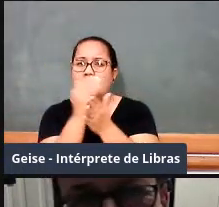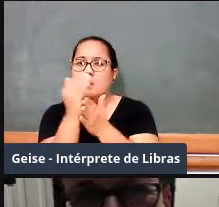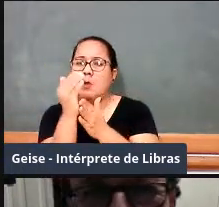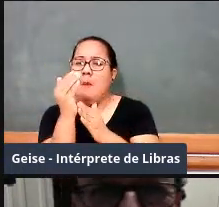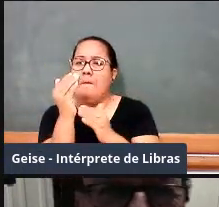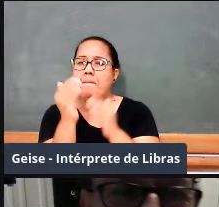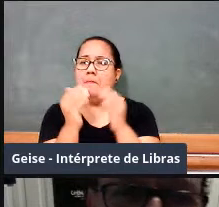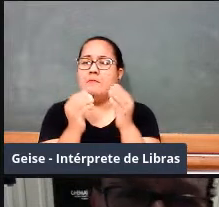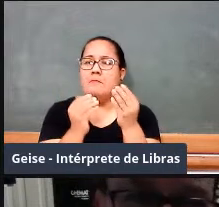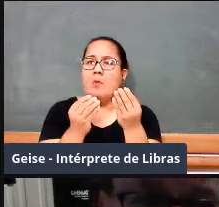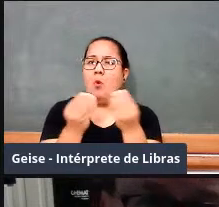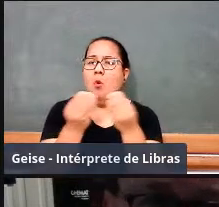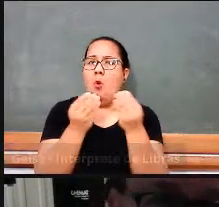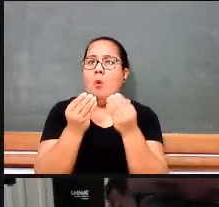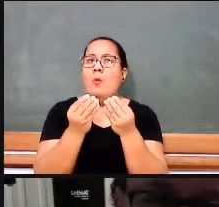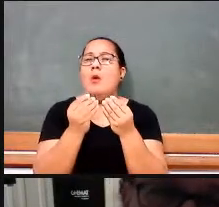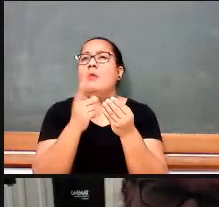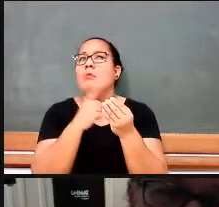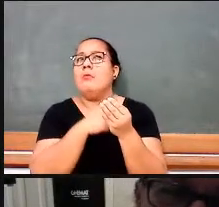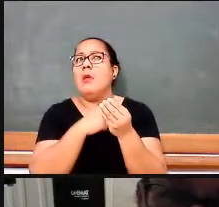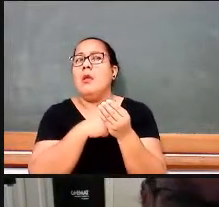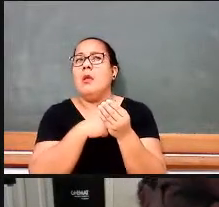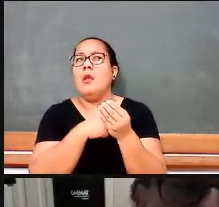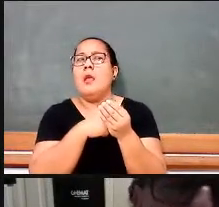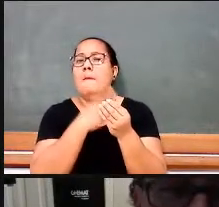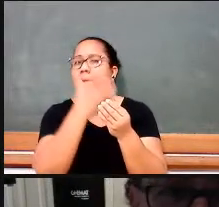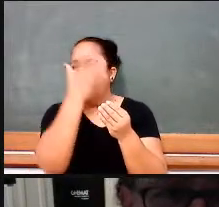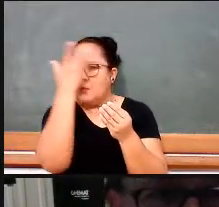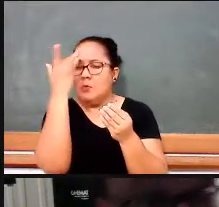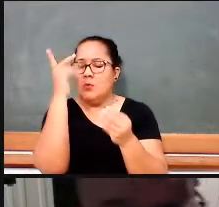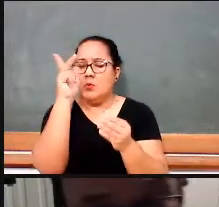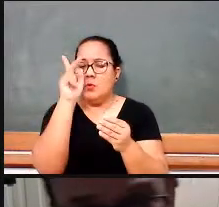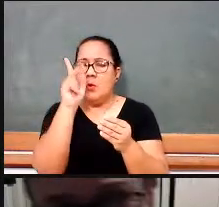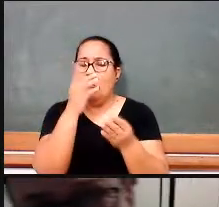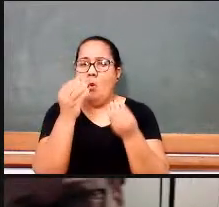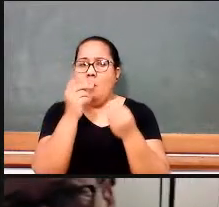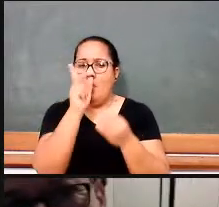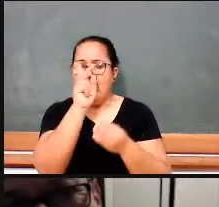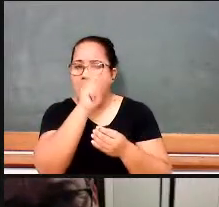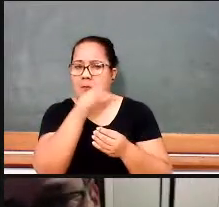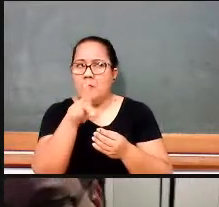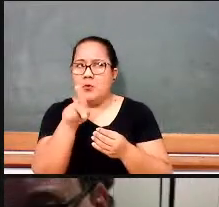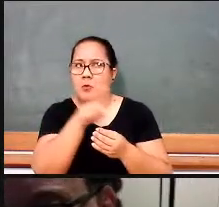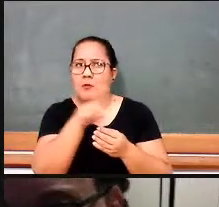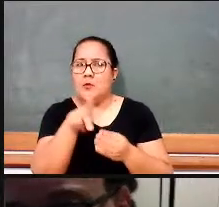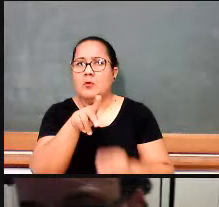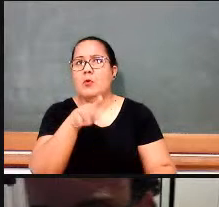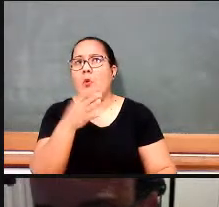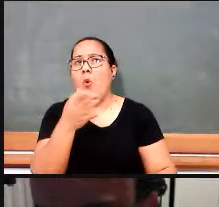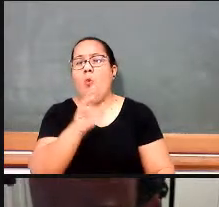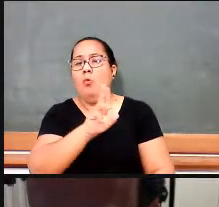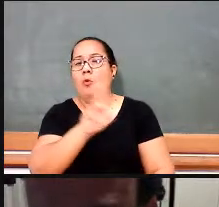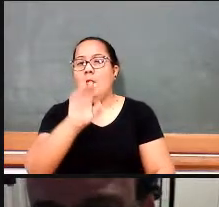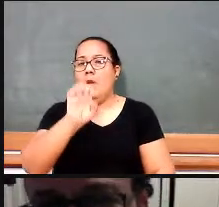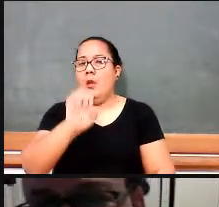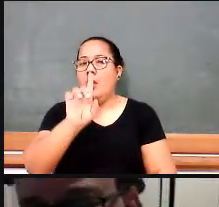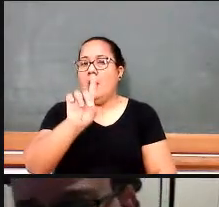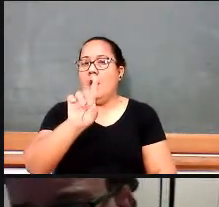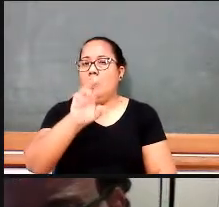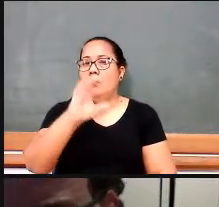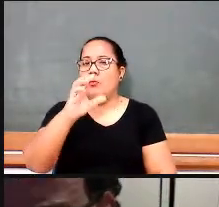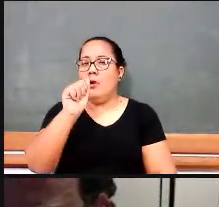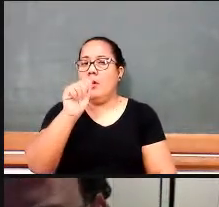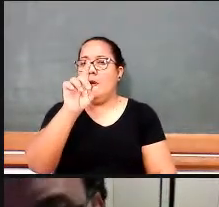por aquilo que a gente chama hoje de muitos educadores matemáticos, conhecidos muito hoje, não é? Então, você vê aí na